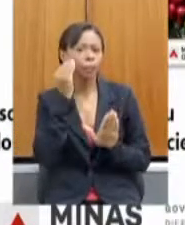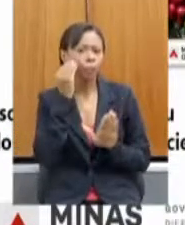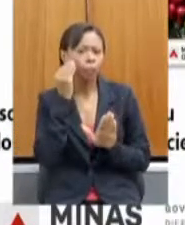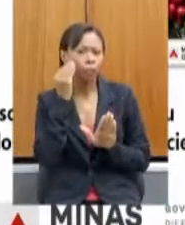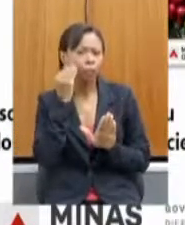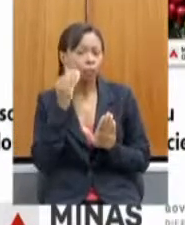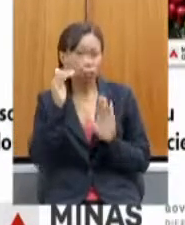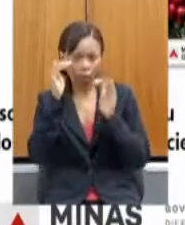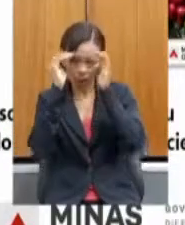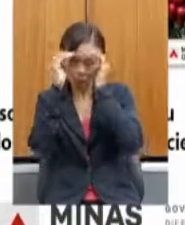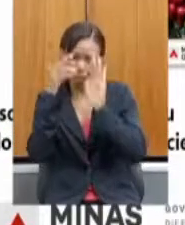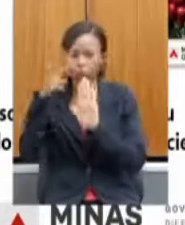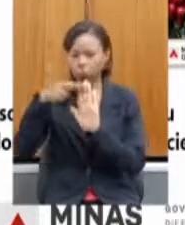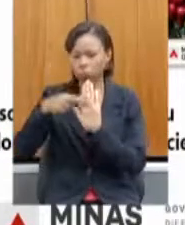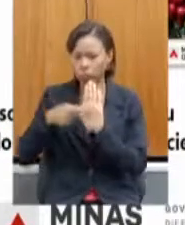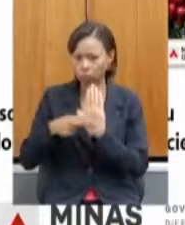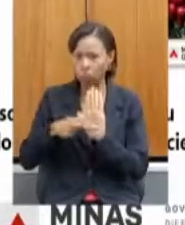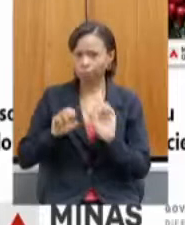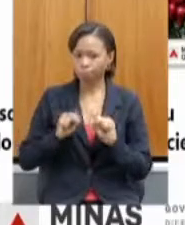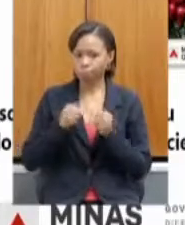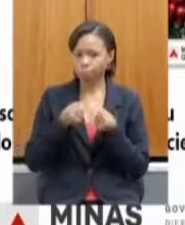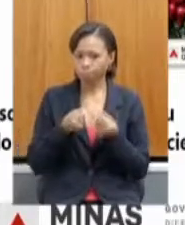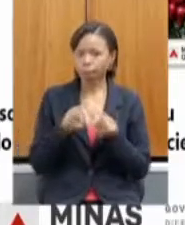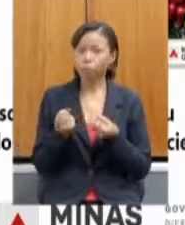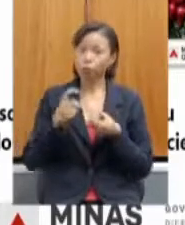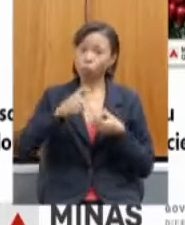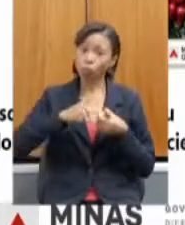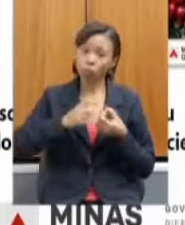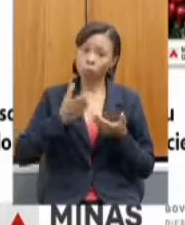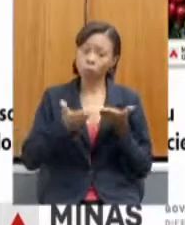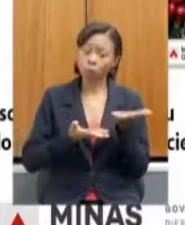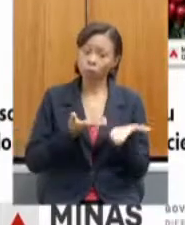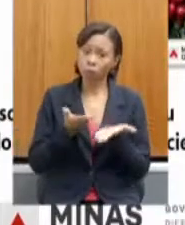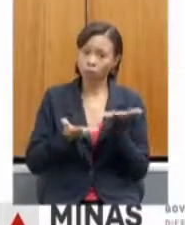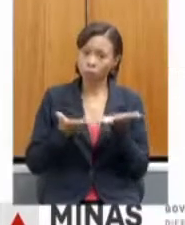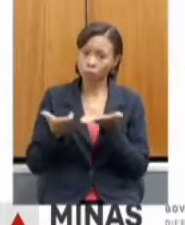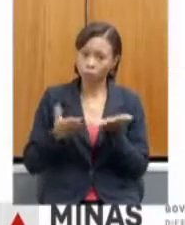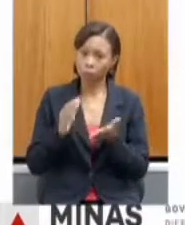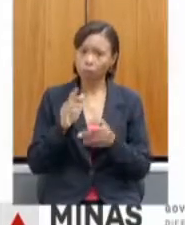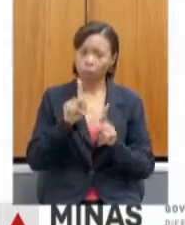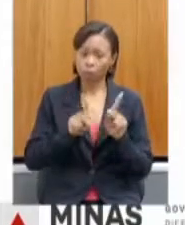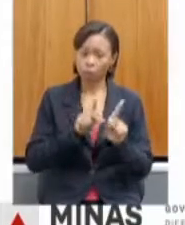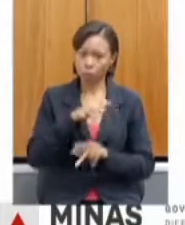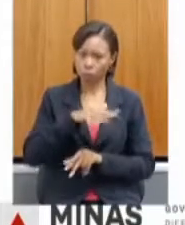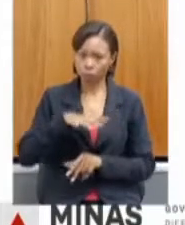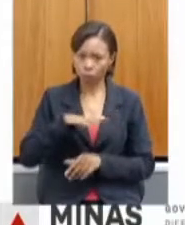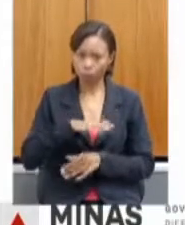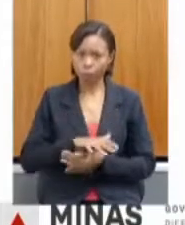medidas de segurança. voltar ao atendimento à população. Pode passar?